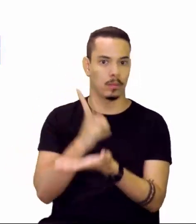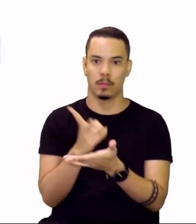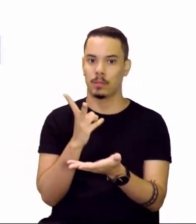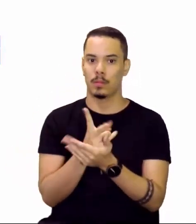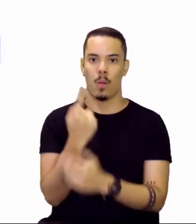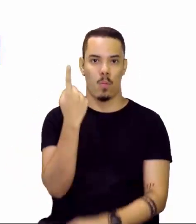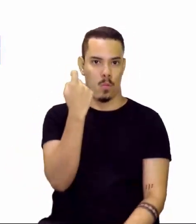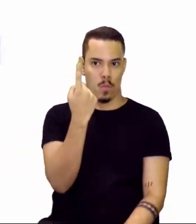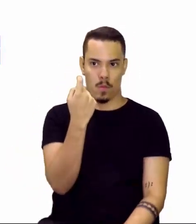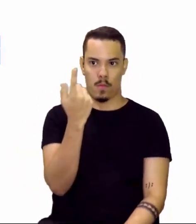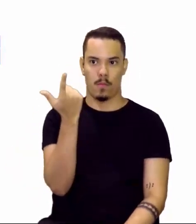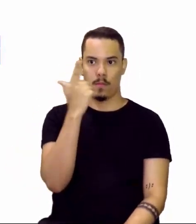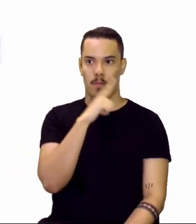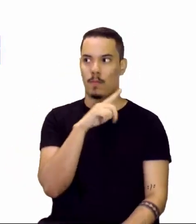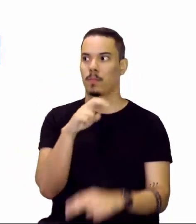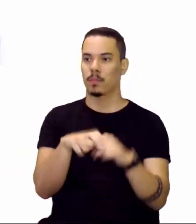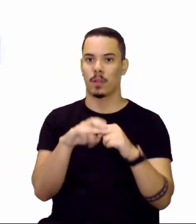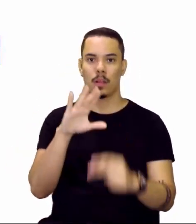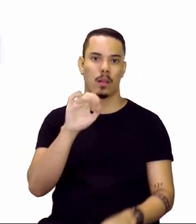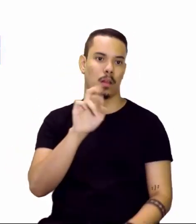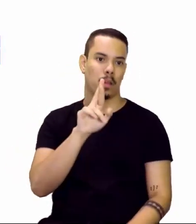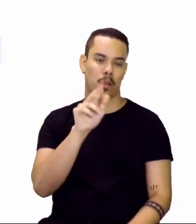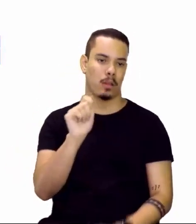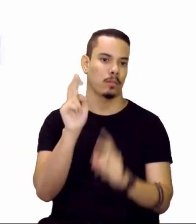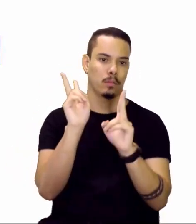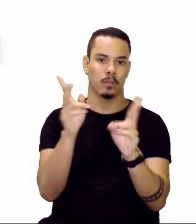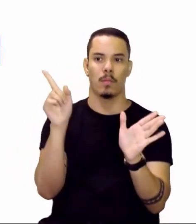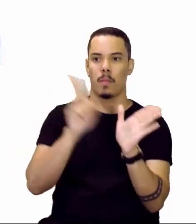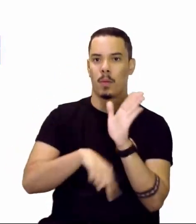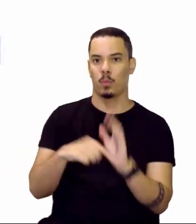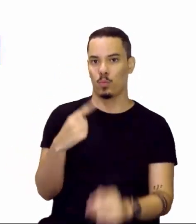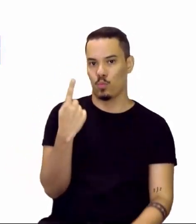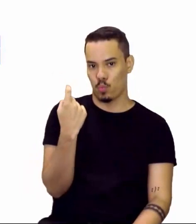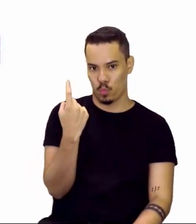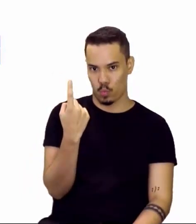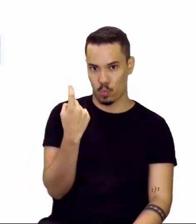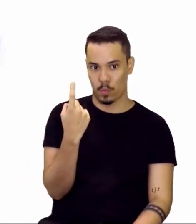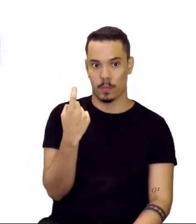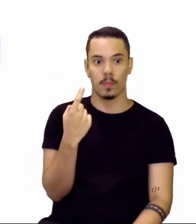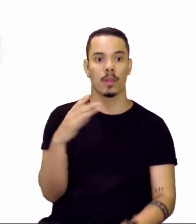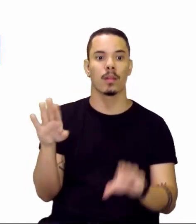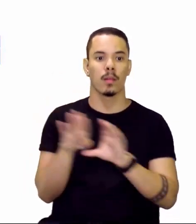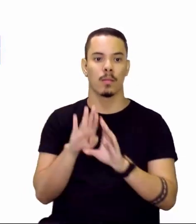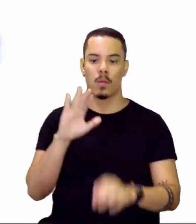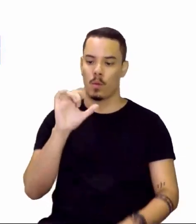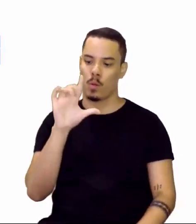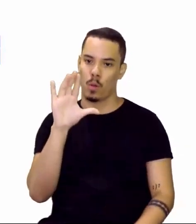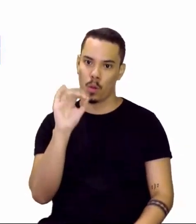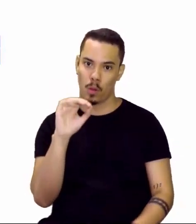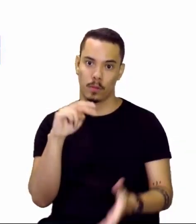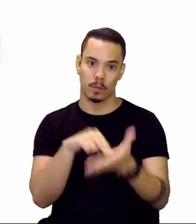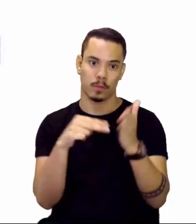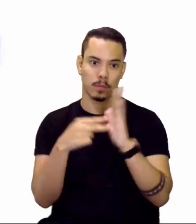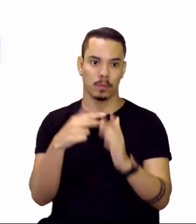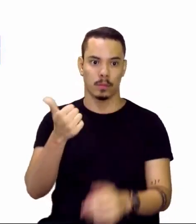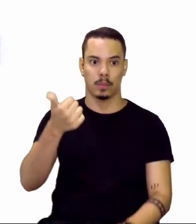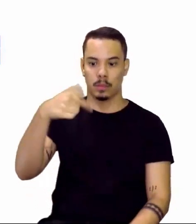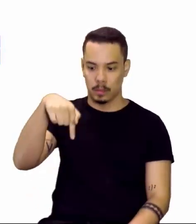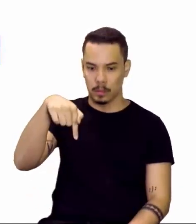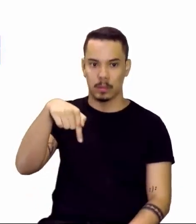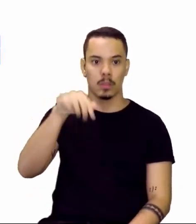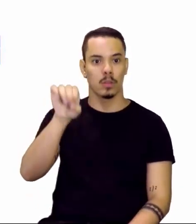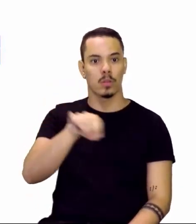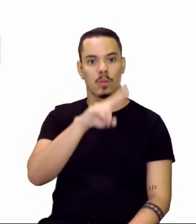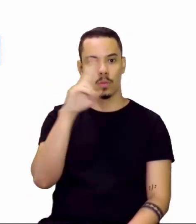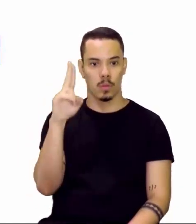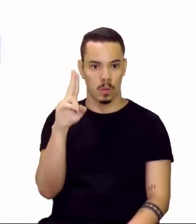elétron, então a carga dele sempre será de menos um. O cloro neutro apresenta 17 elétrons, o